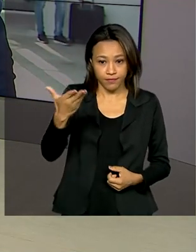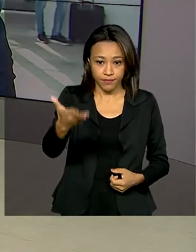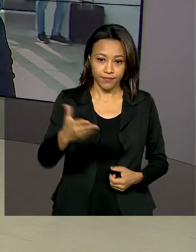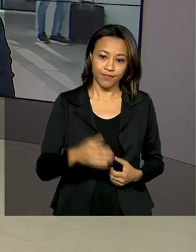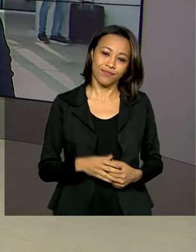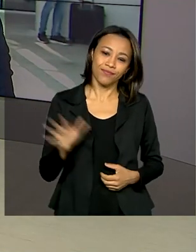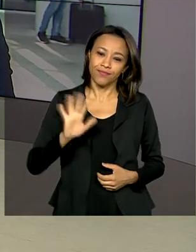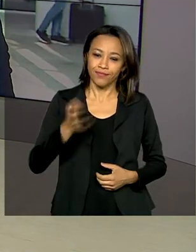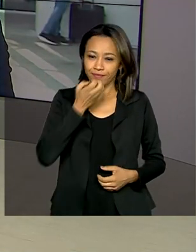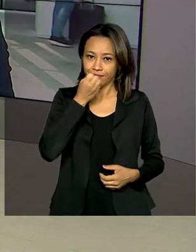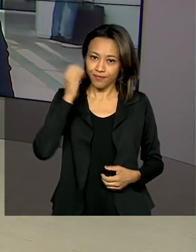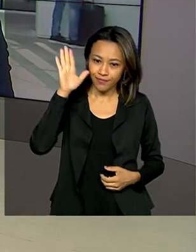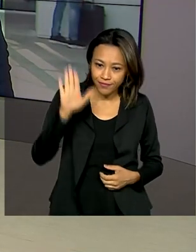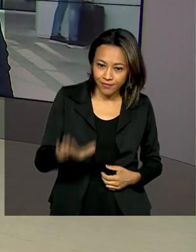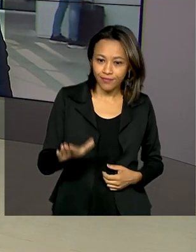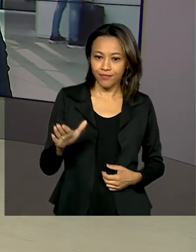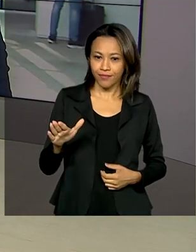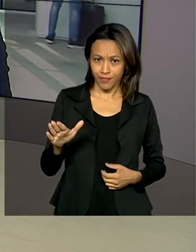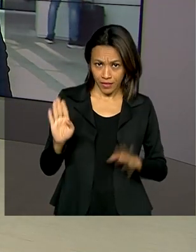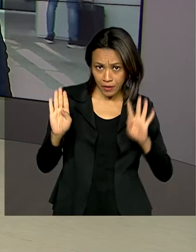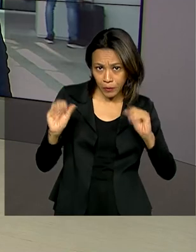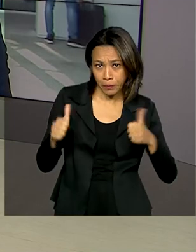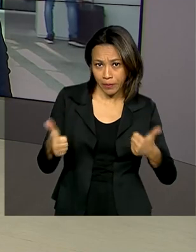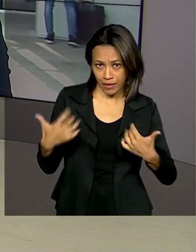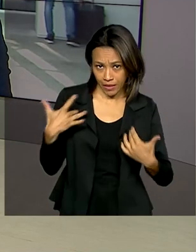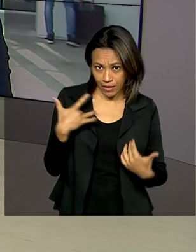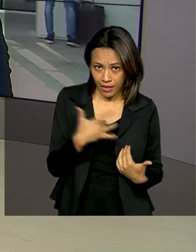Olá, Pablo. Boa tarde. O presidente passa bem, Pablo?